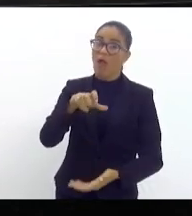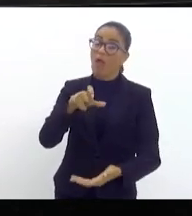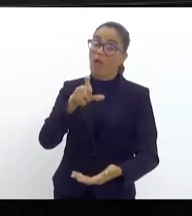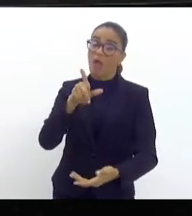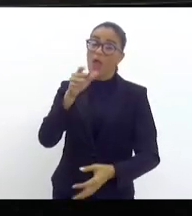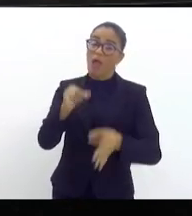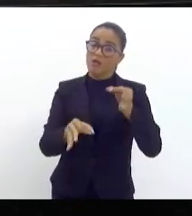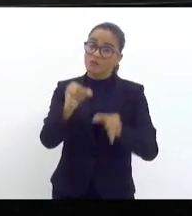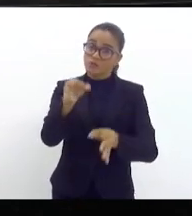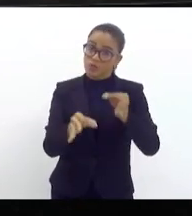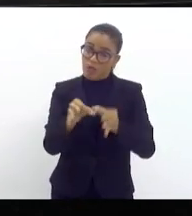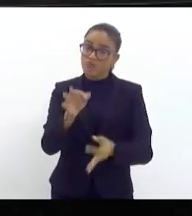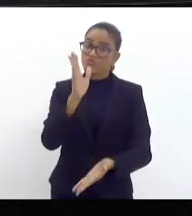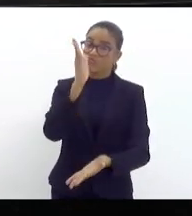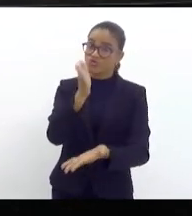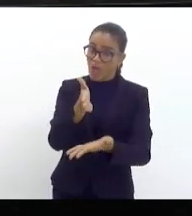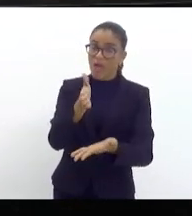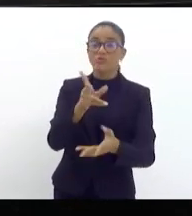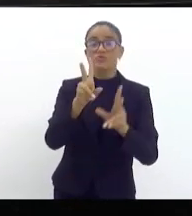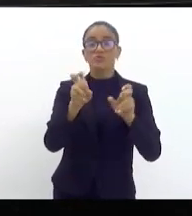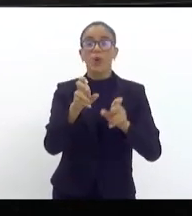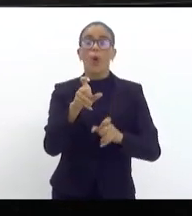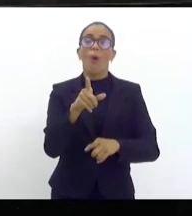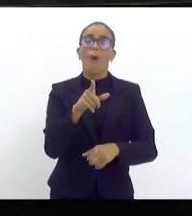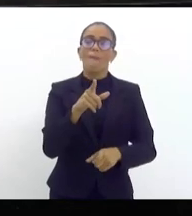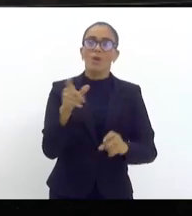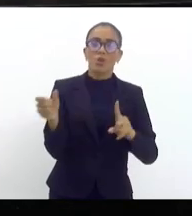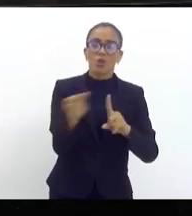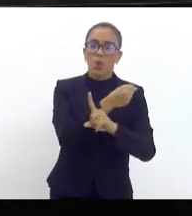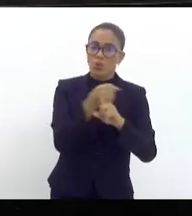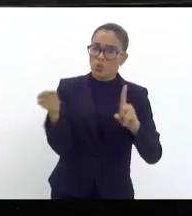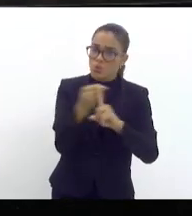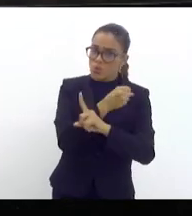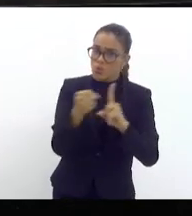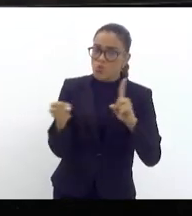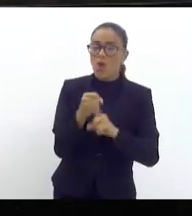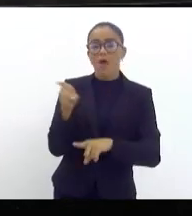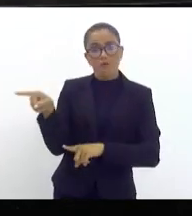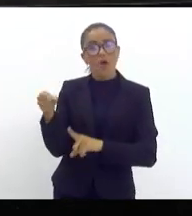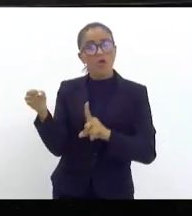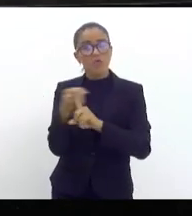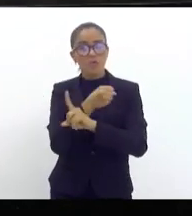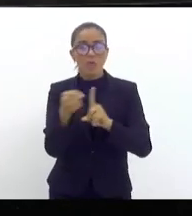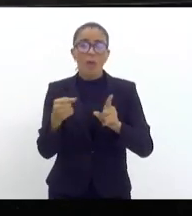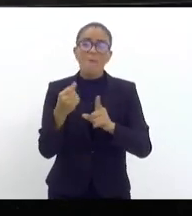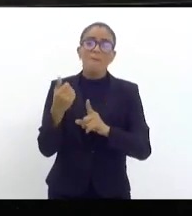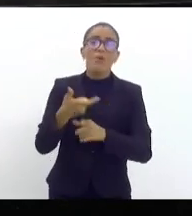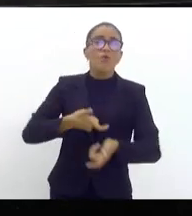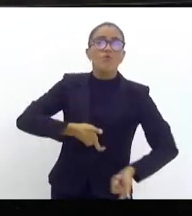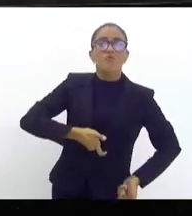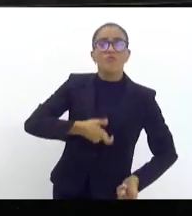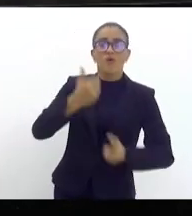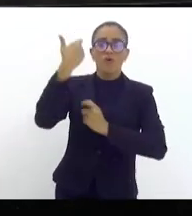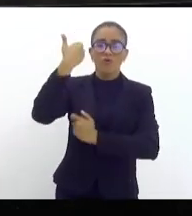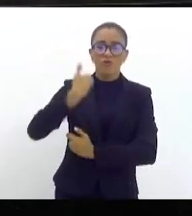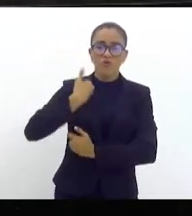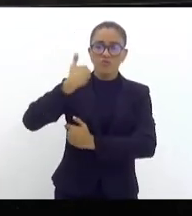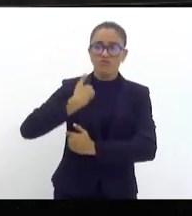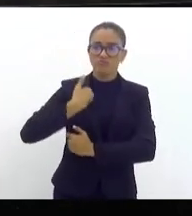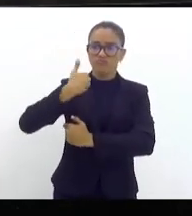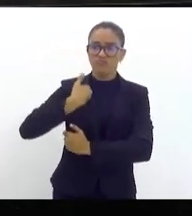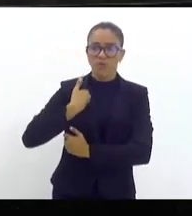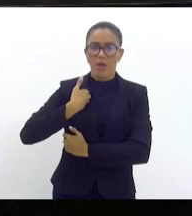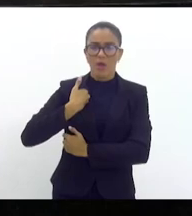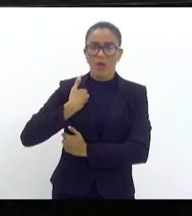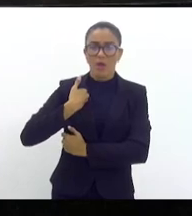E temos também um relato de um jovem chamado Juan Manuel, que foi violentado por um fuzil. Quando eu falo violentado, não foi espancamento,